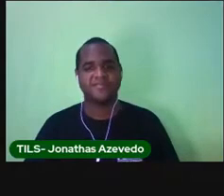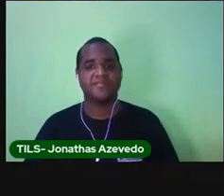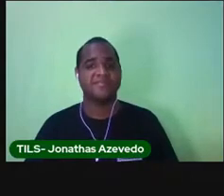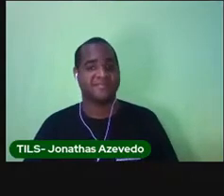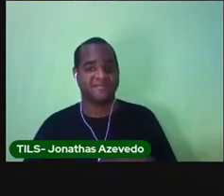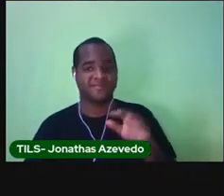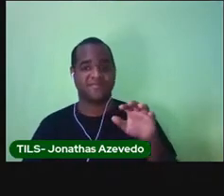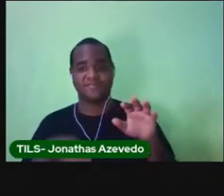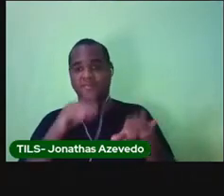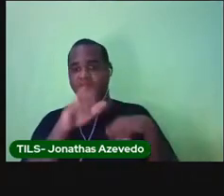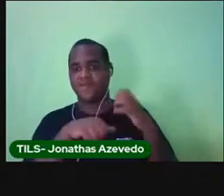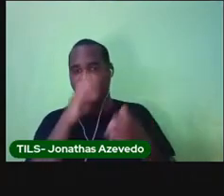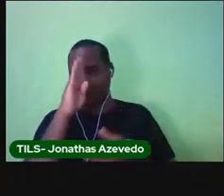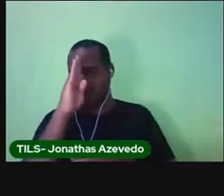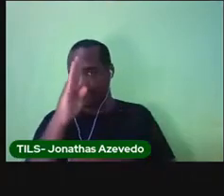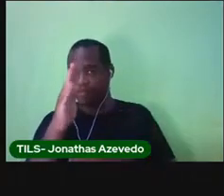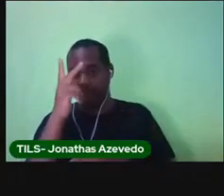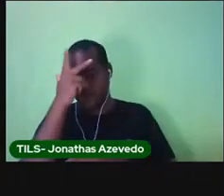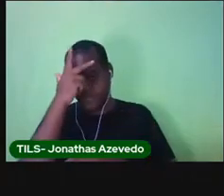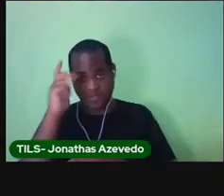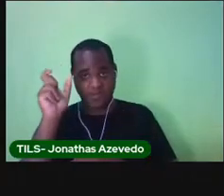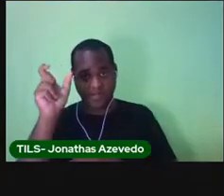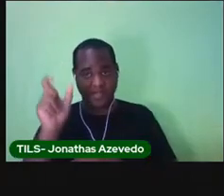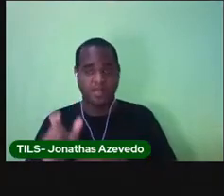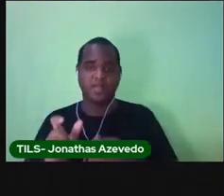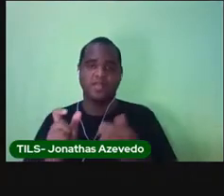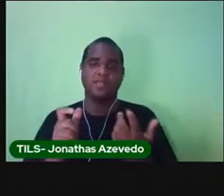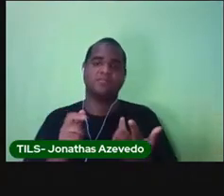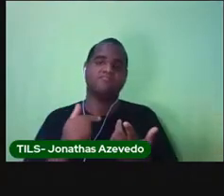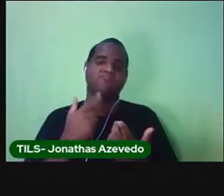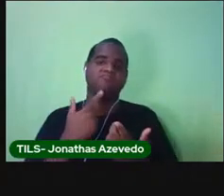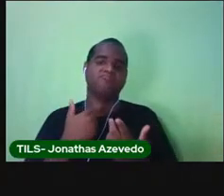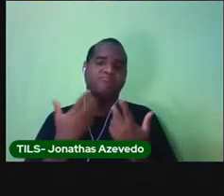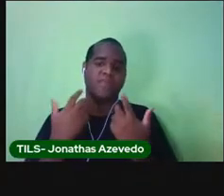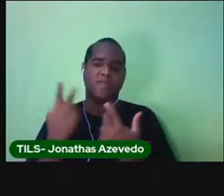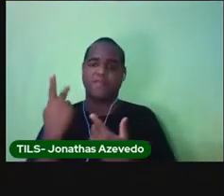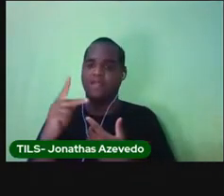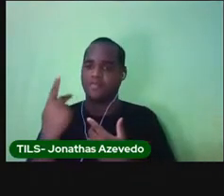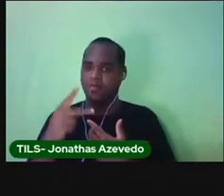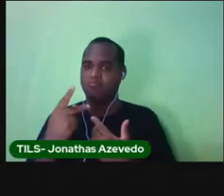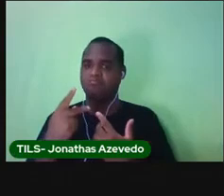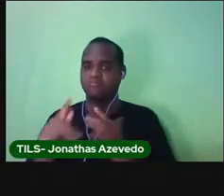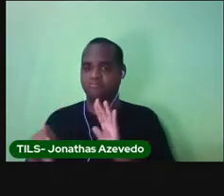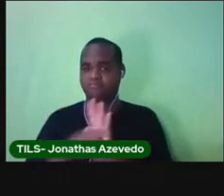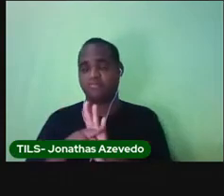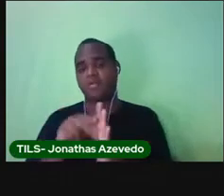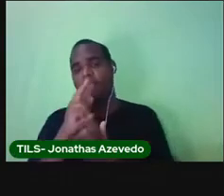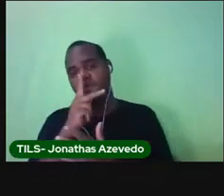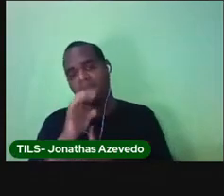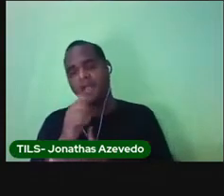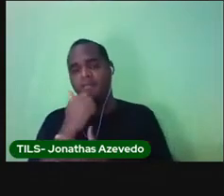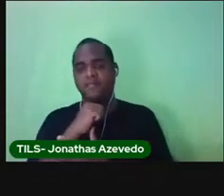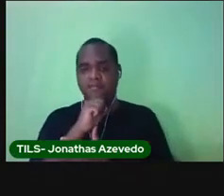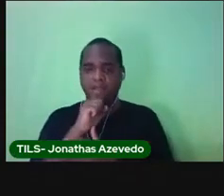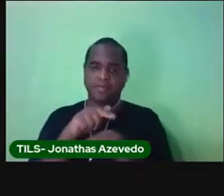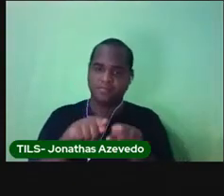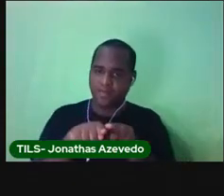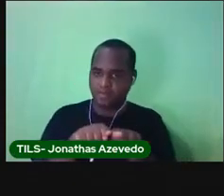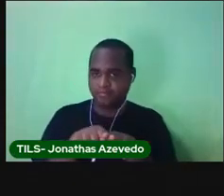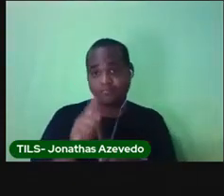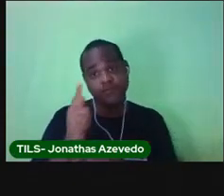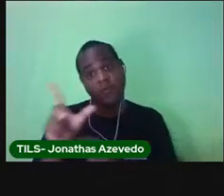Chamamos de família as principais pessoas que fazem parte da nossa vida. Pai, mãe e irmãos.